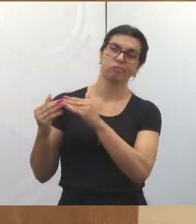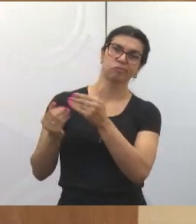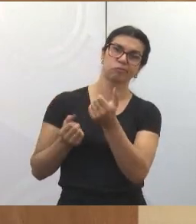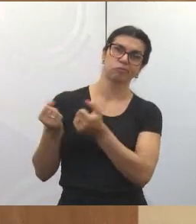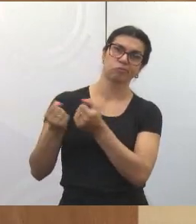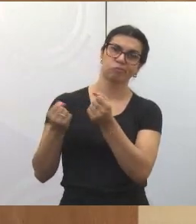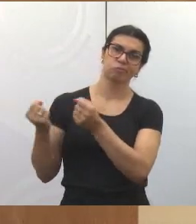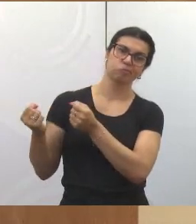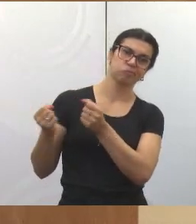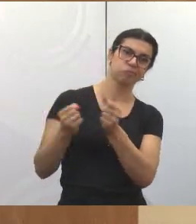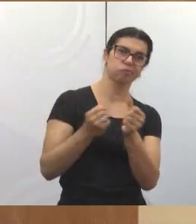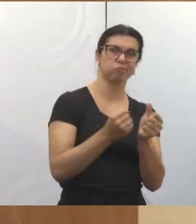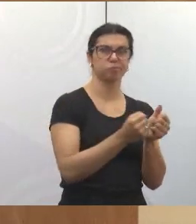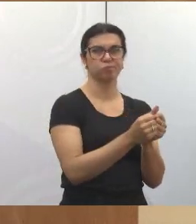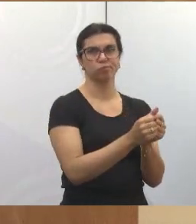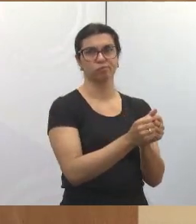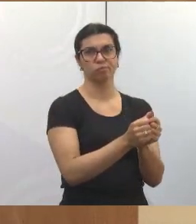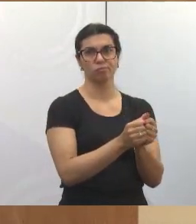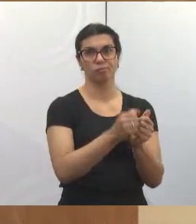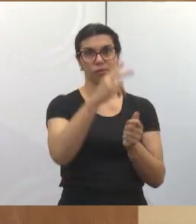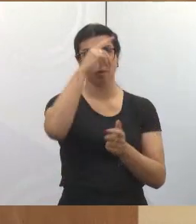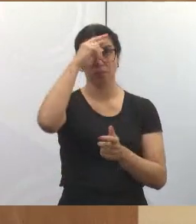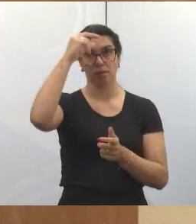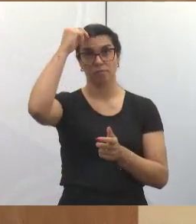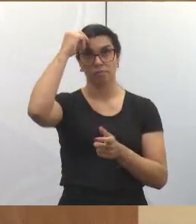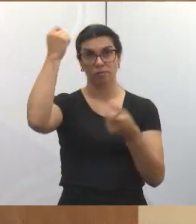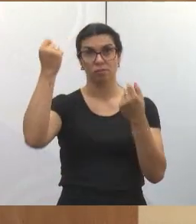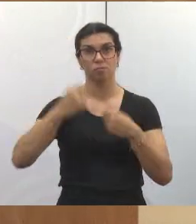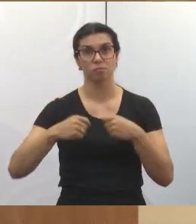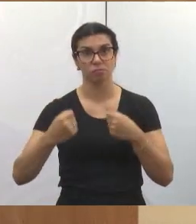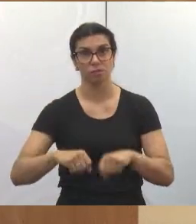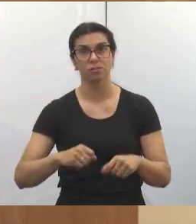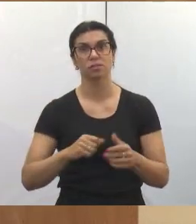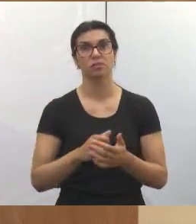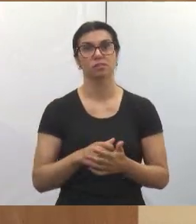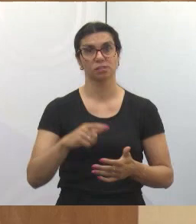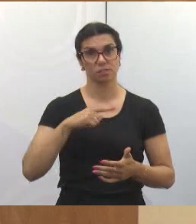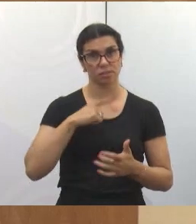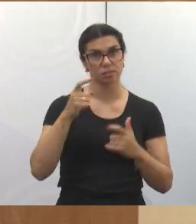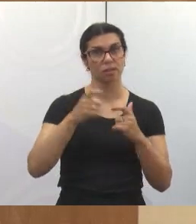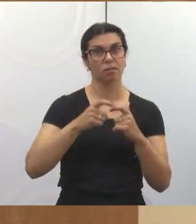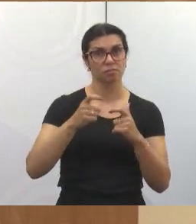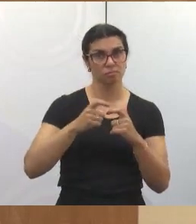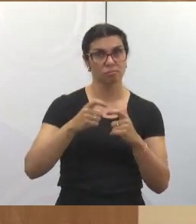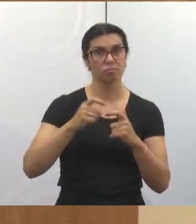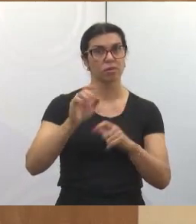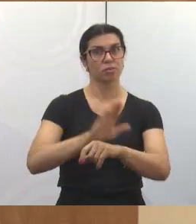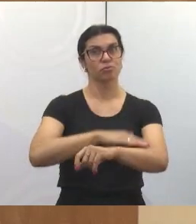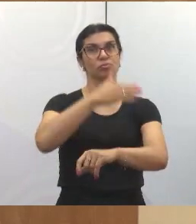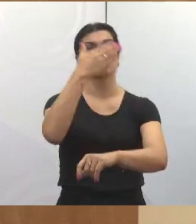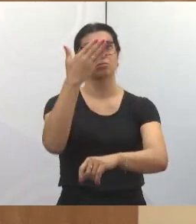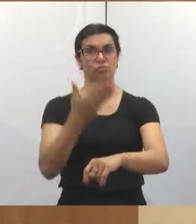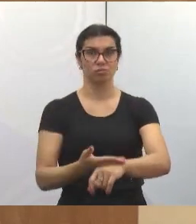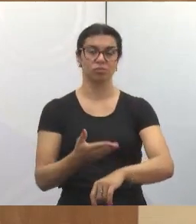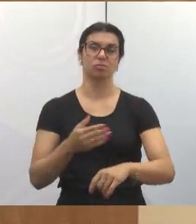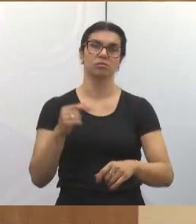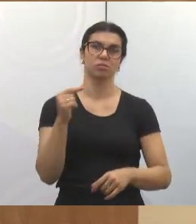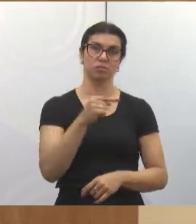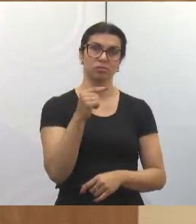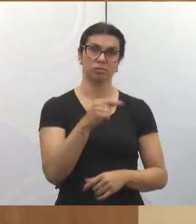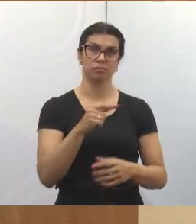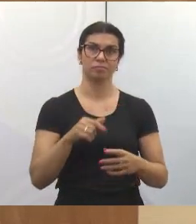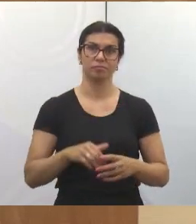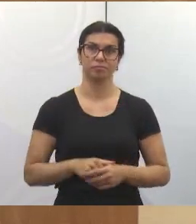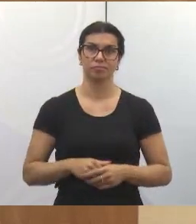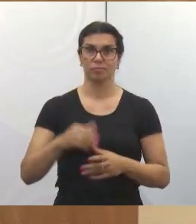trazer a criança no médio. Então, prefeito, vamos colocar pediatra 24 horas lá na UPA do Parque Meia Lua.